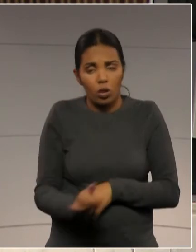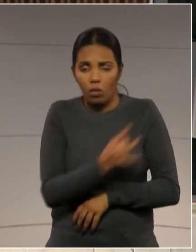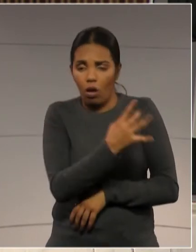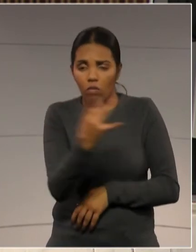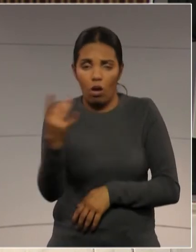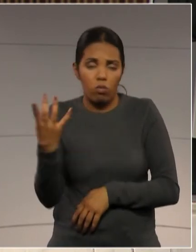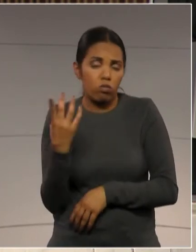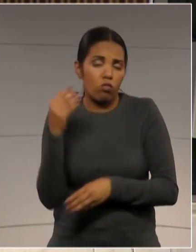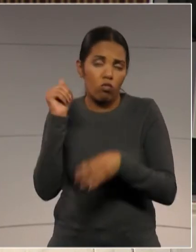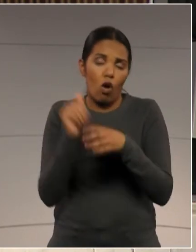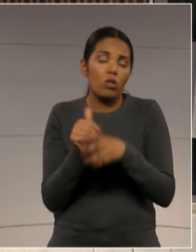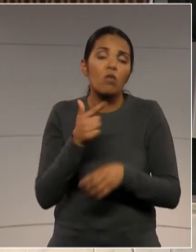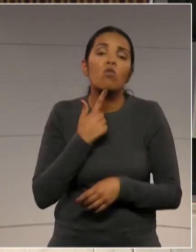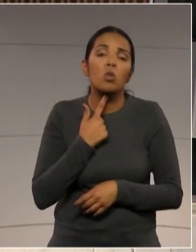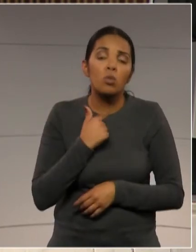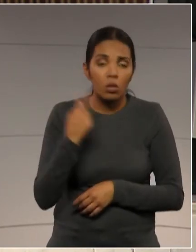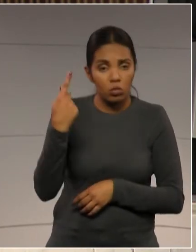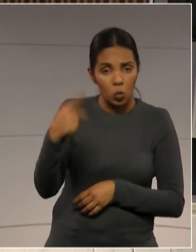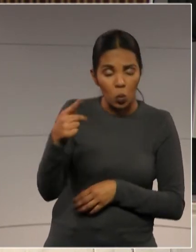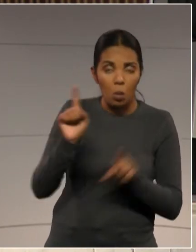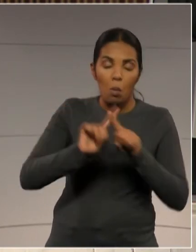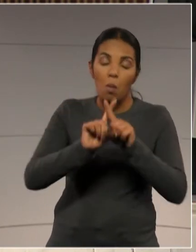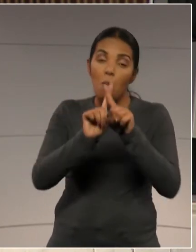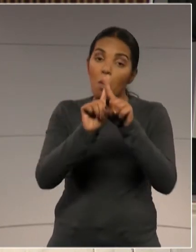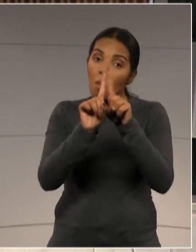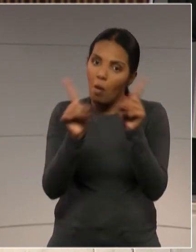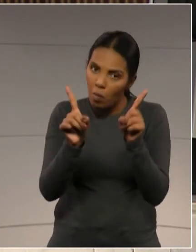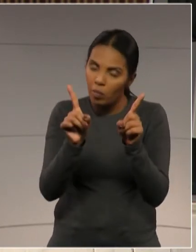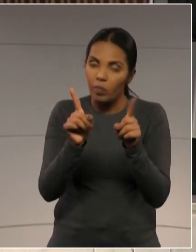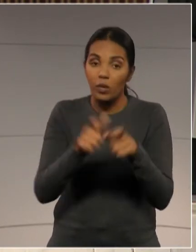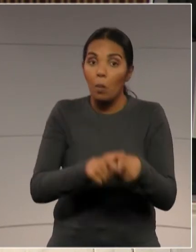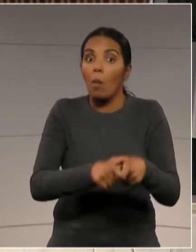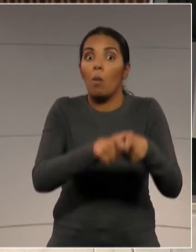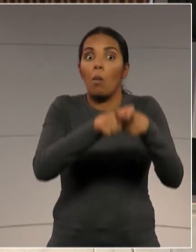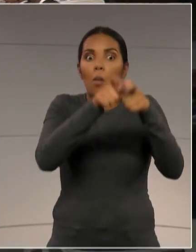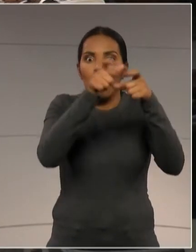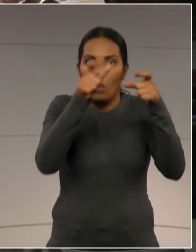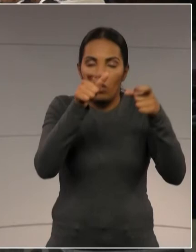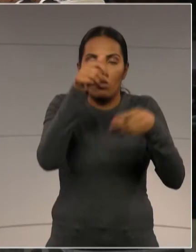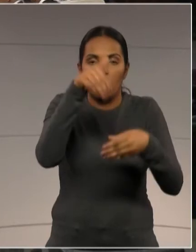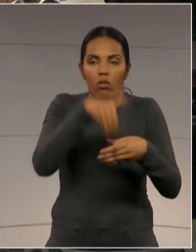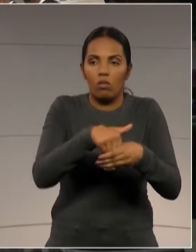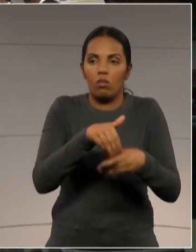votar como ele bem entender. Mas, ainda assim, se a maioria votar...